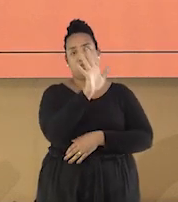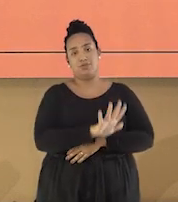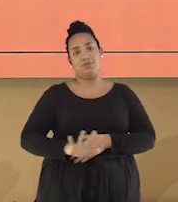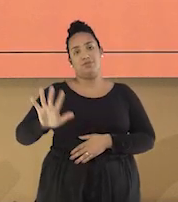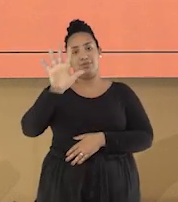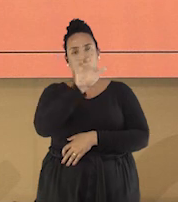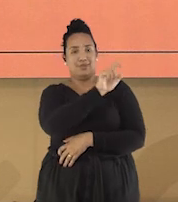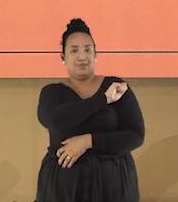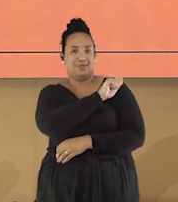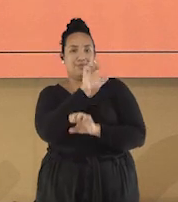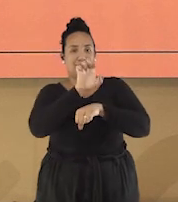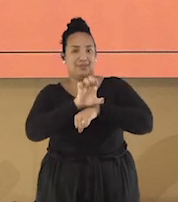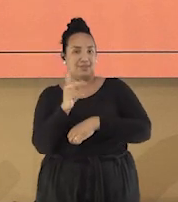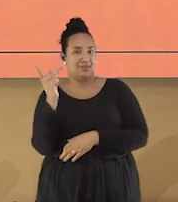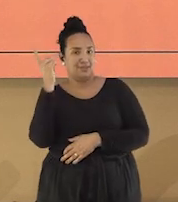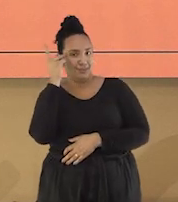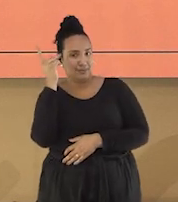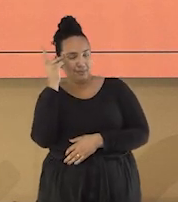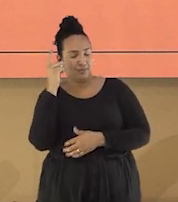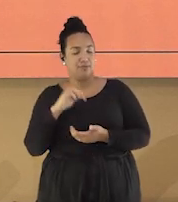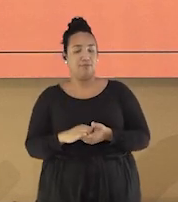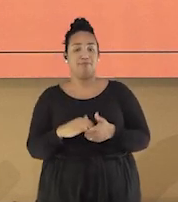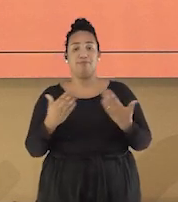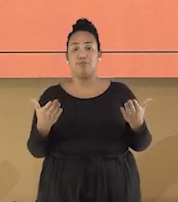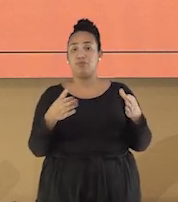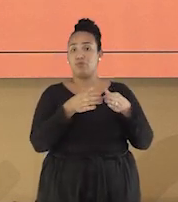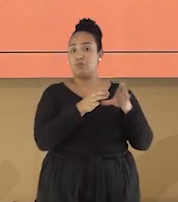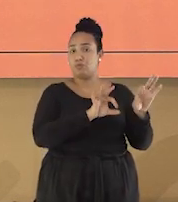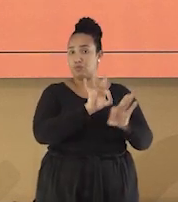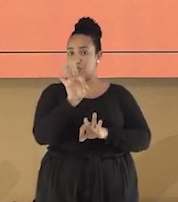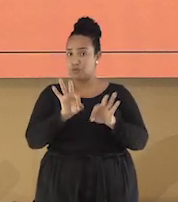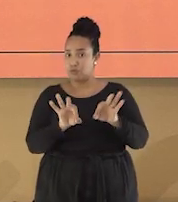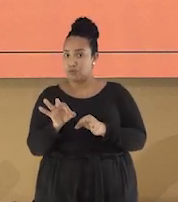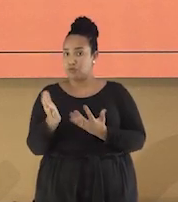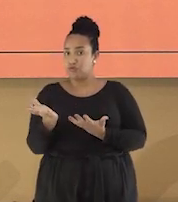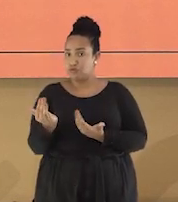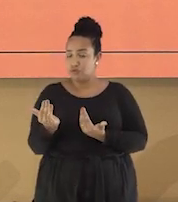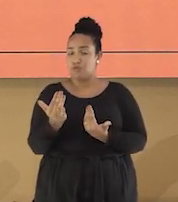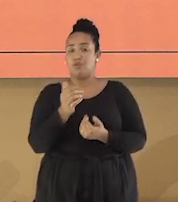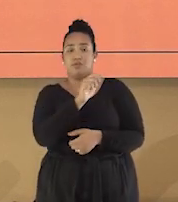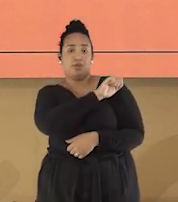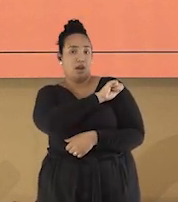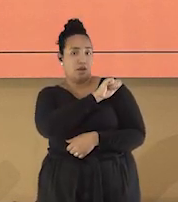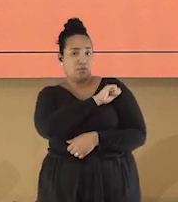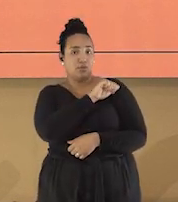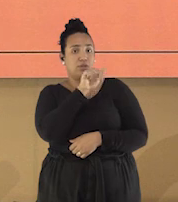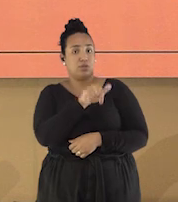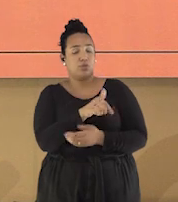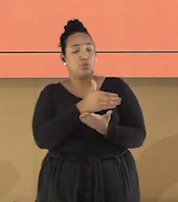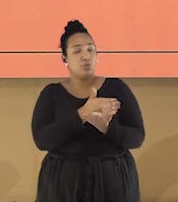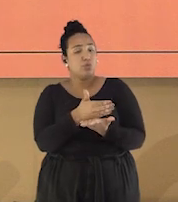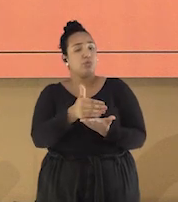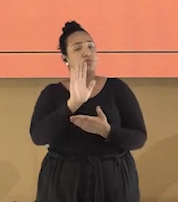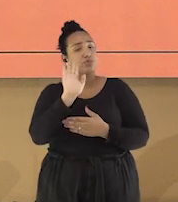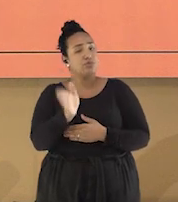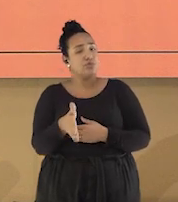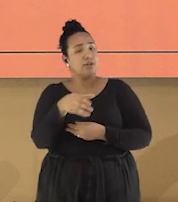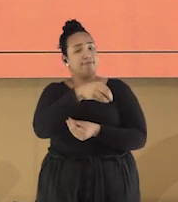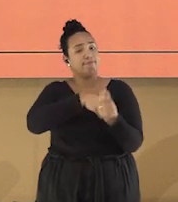em São Paulo. A Organização Coletiva dos Jovens Estudantes, desde o início de sua atuação, estiveram envolvidos com as